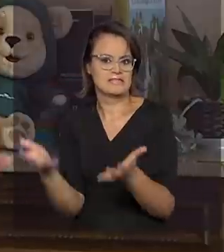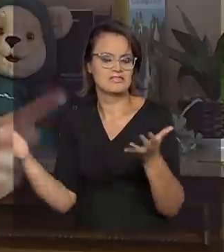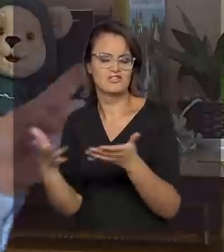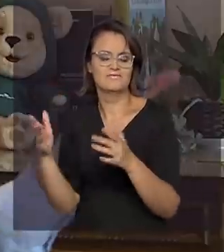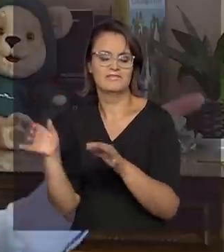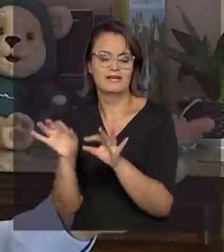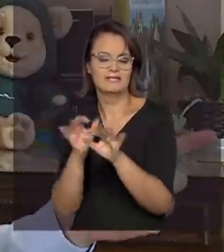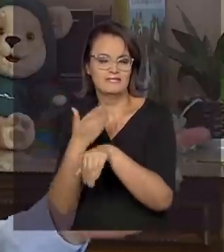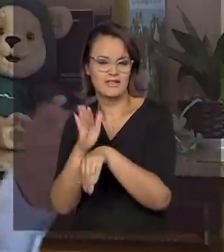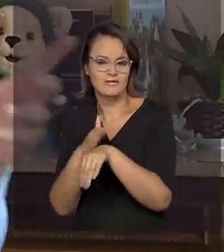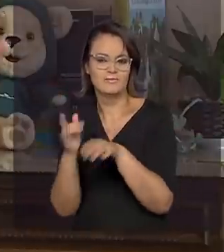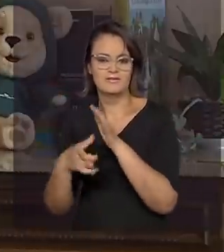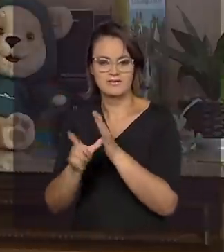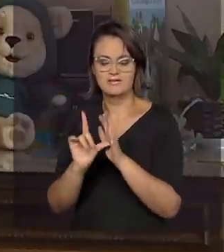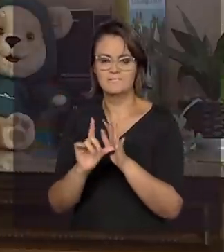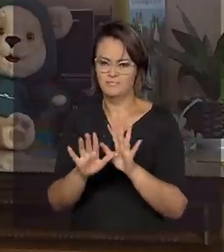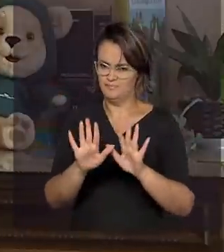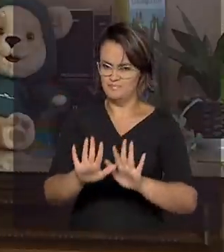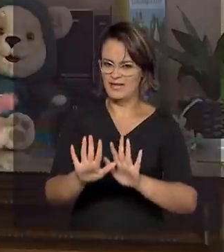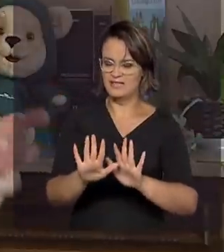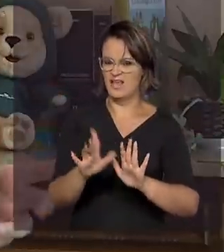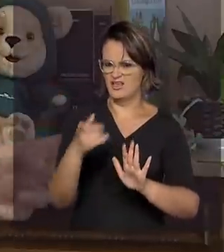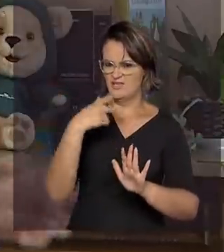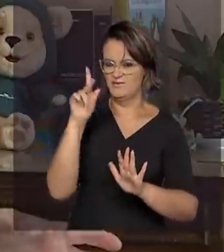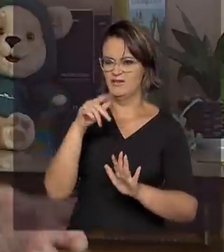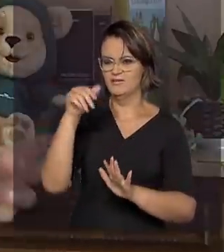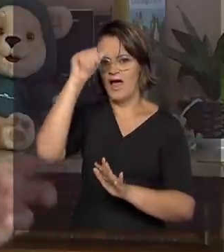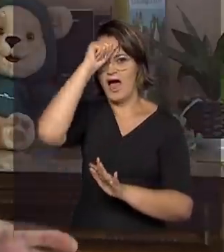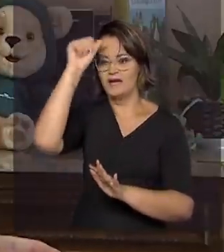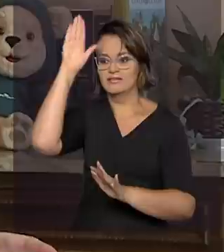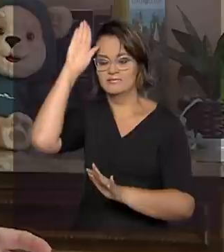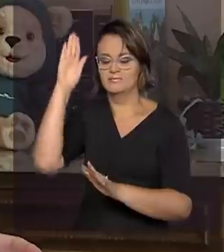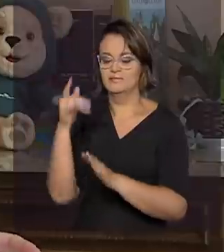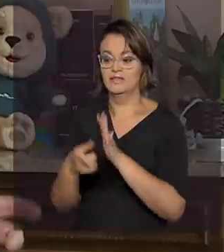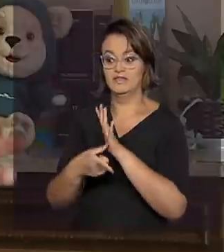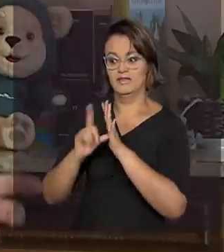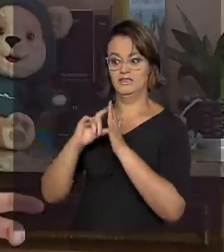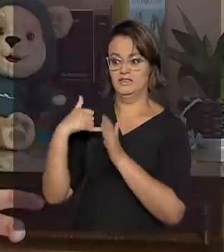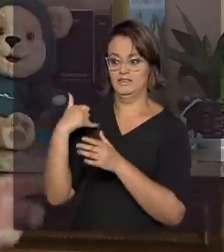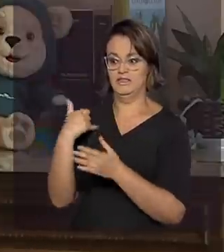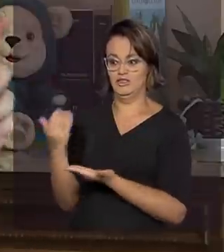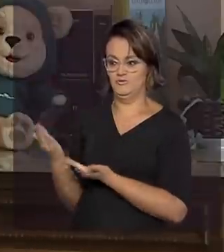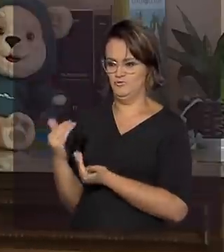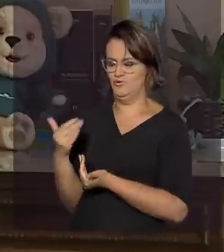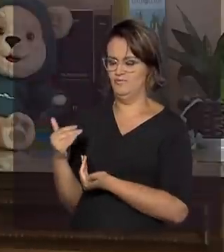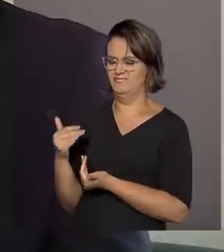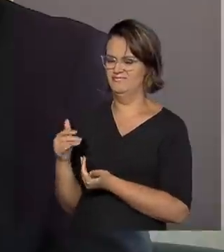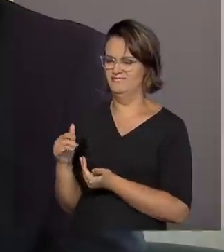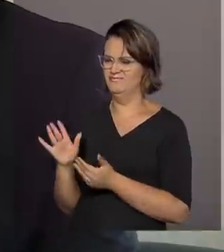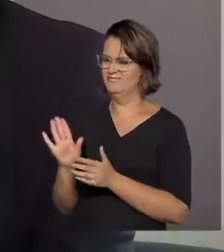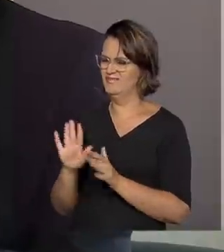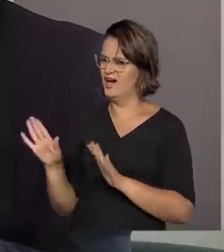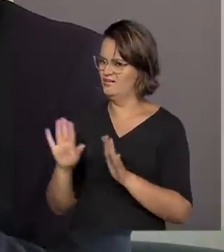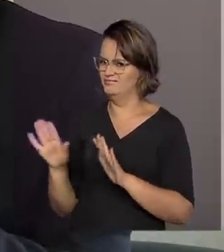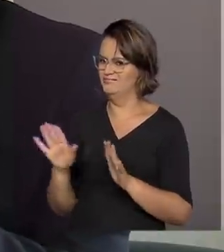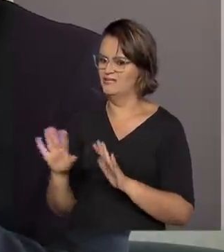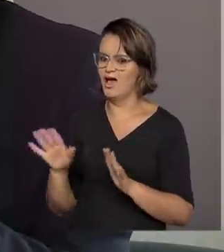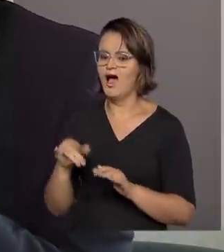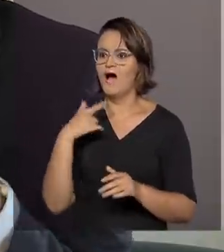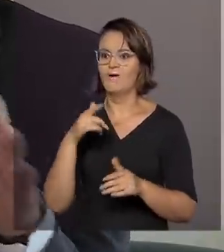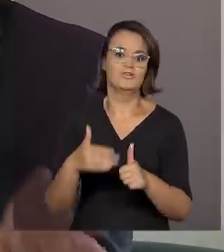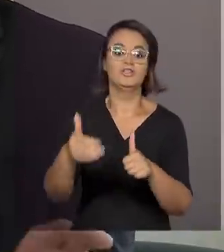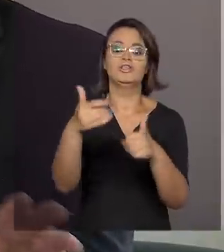preparação. Isso não significa que queremos alfabetizar precocemente crianças na educação infantil, pelo contrário. Ou que queremos